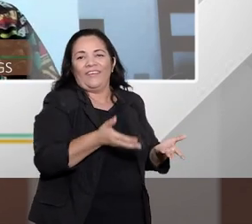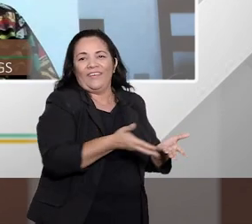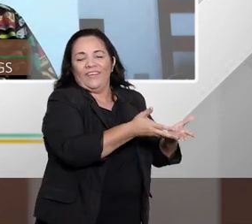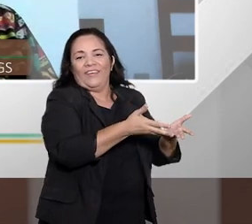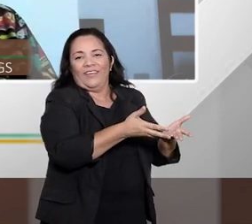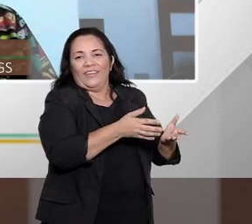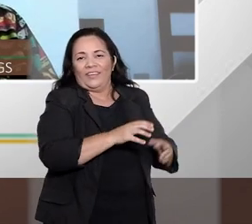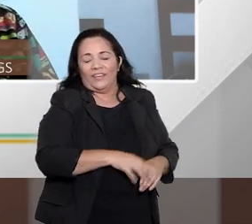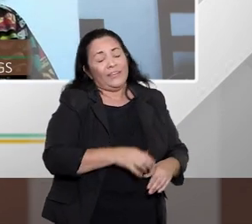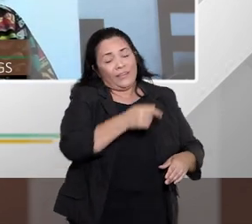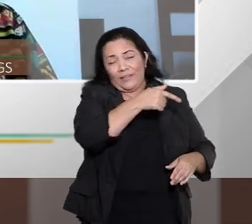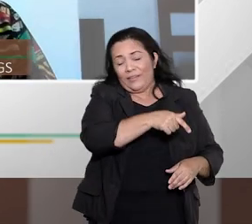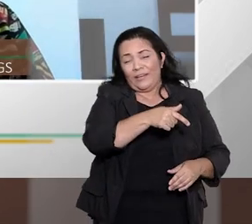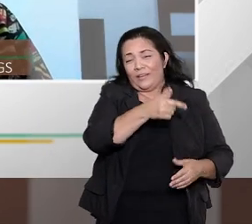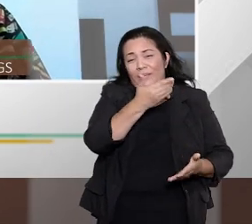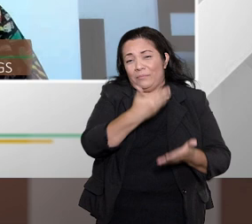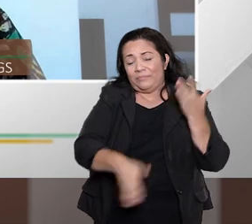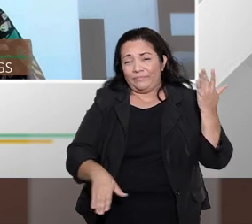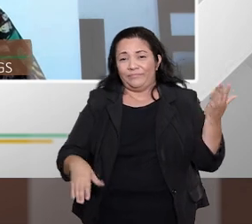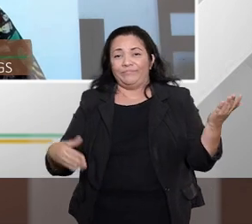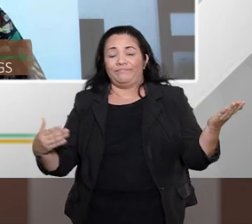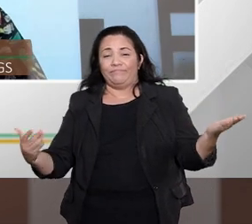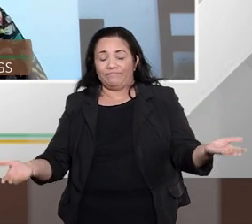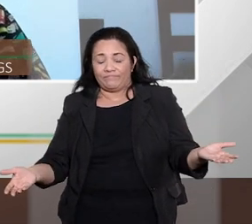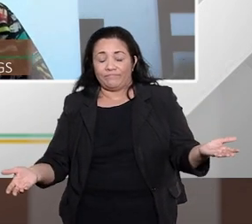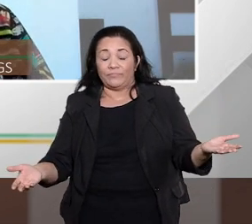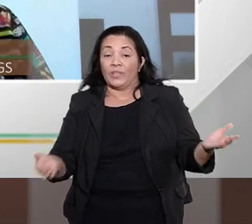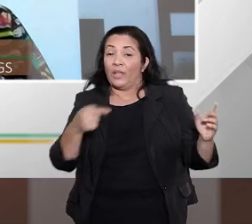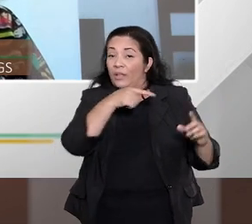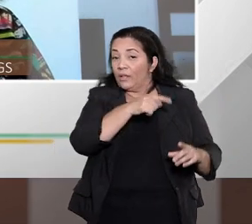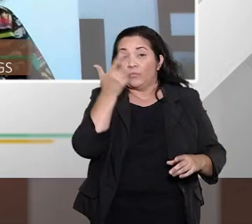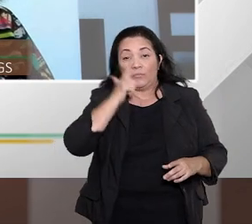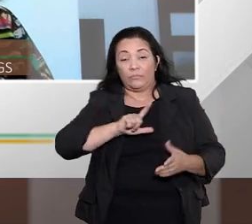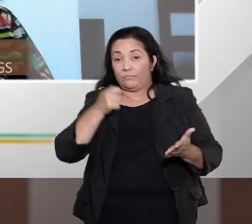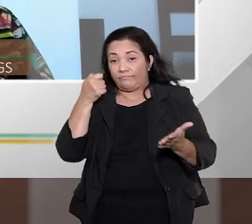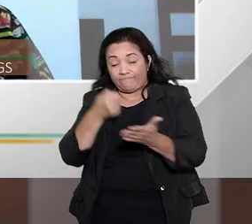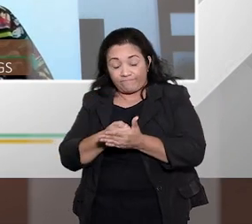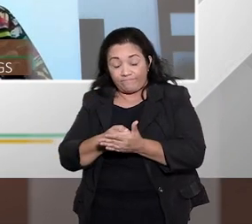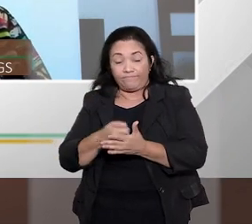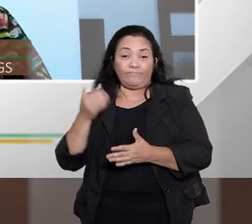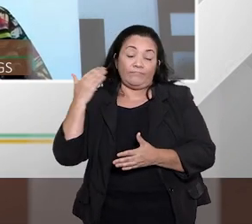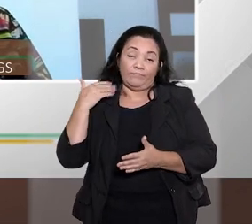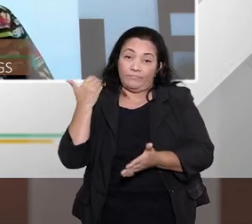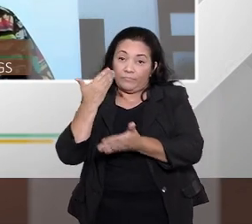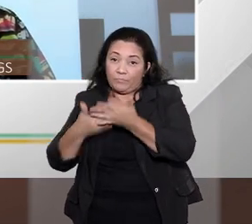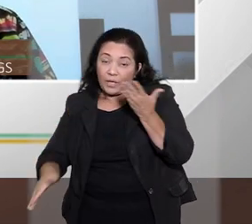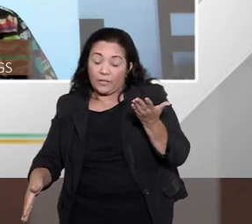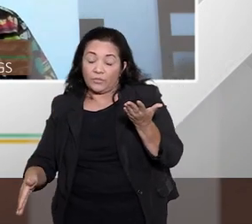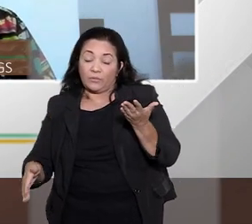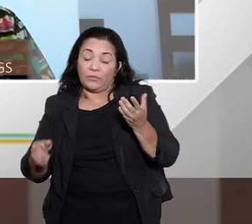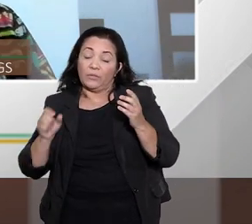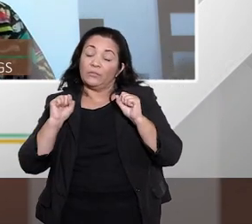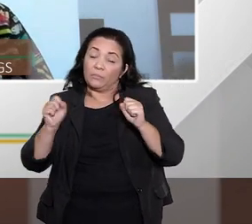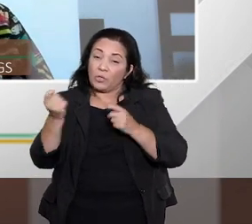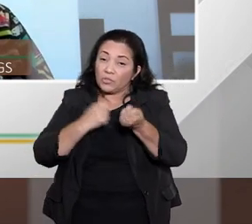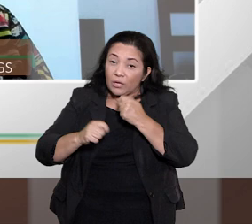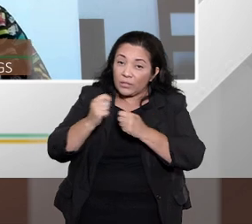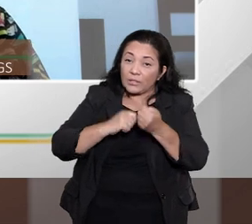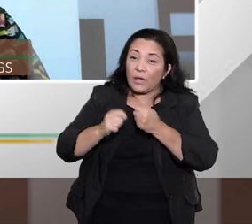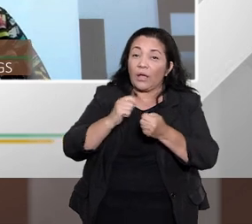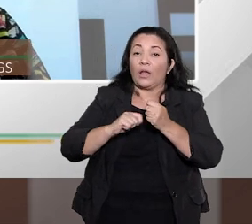ele perde as condições, inclusive, de cobrar isso, pode haver uma redução de juros, uma redução de encargos,